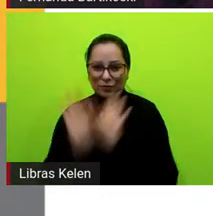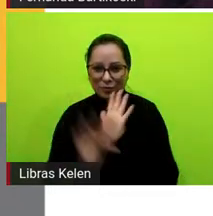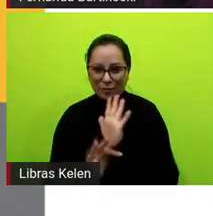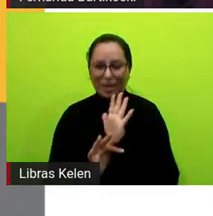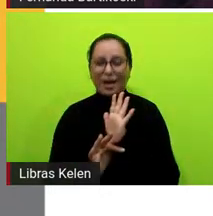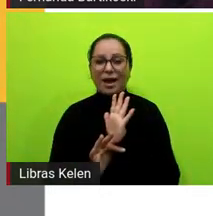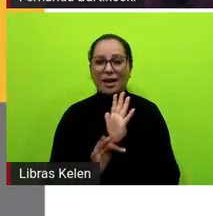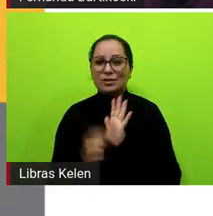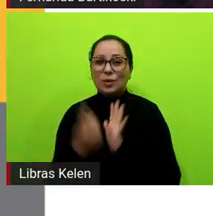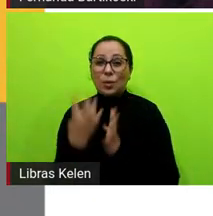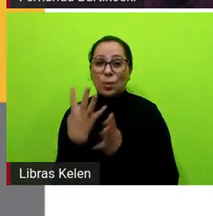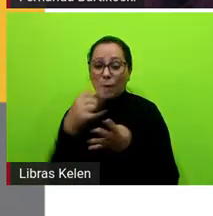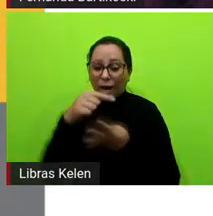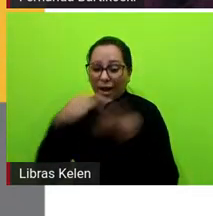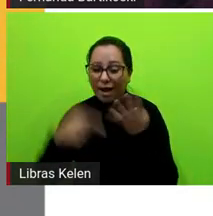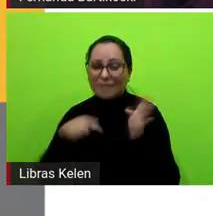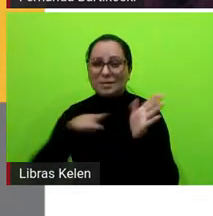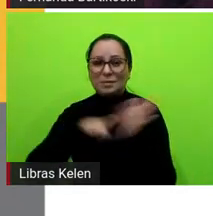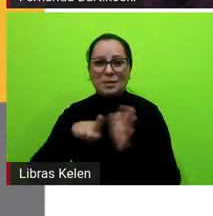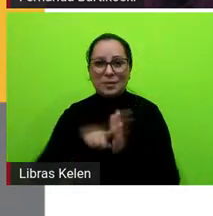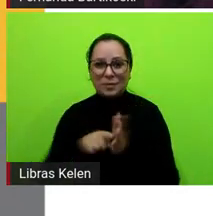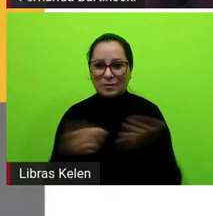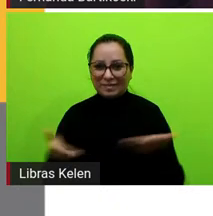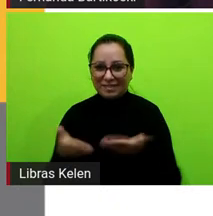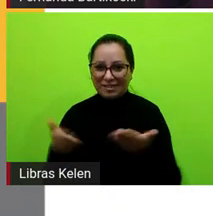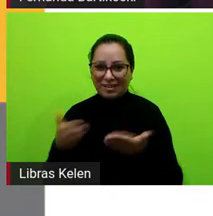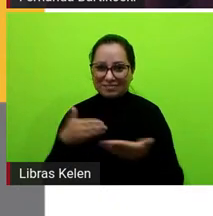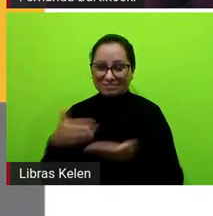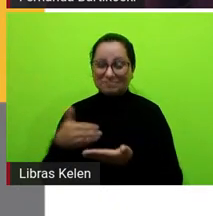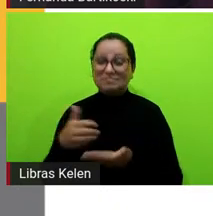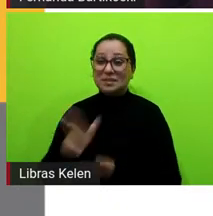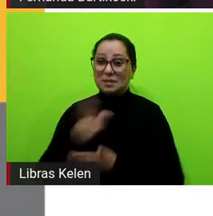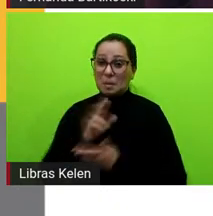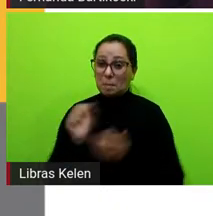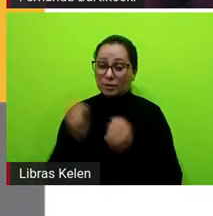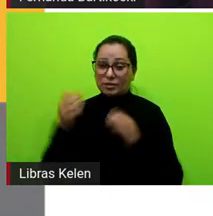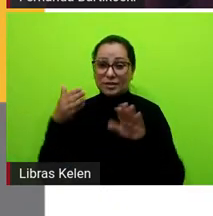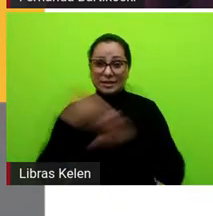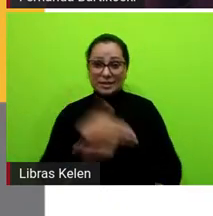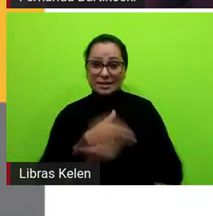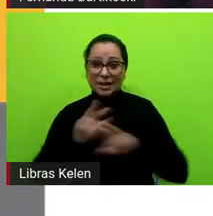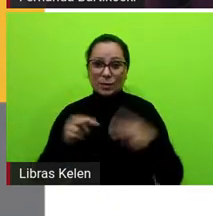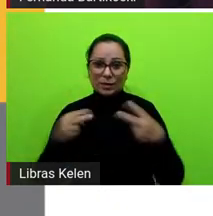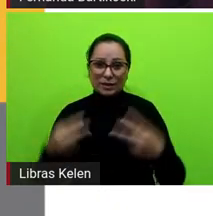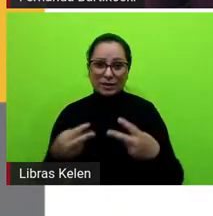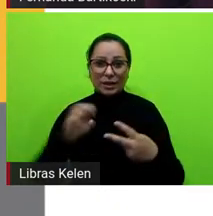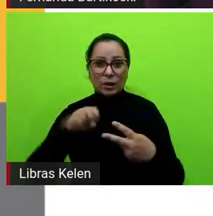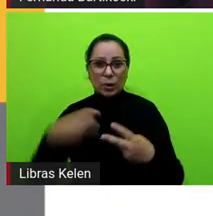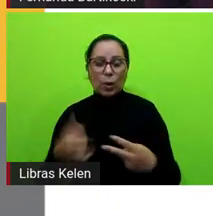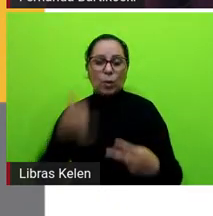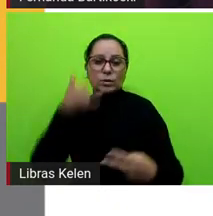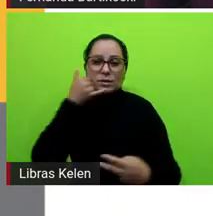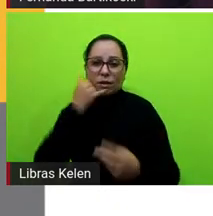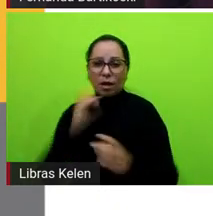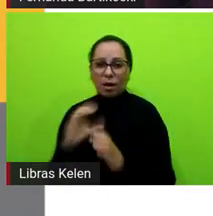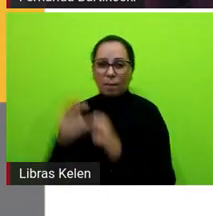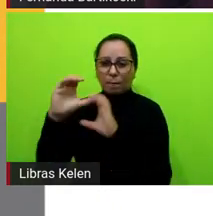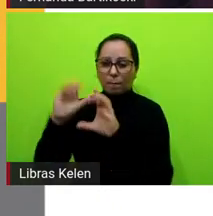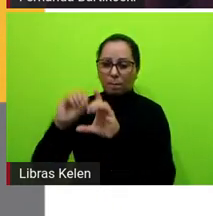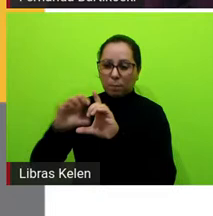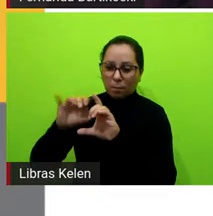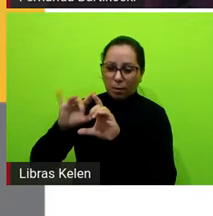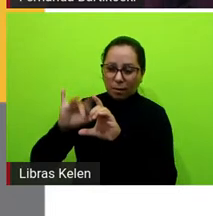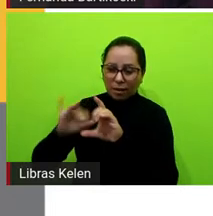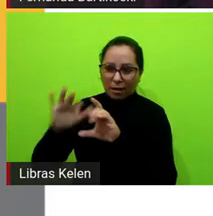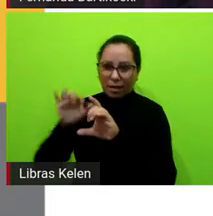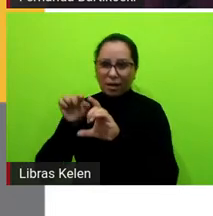só quatro perguntas dessa vez vocês podem acessar o link ou pelo celular acessar a SQR Code ele também